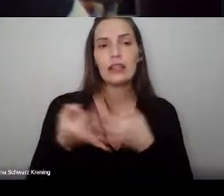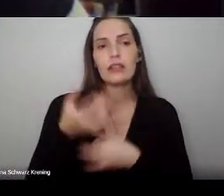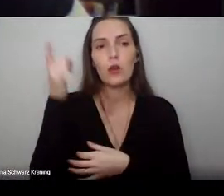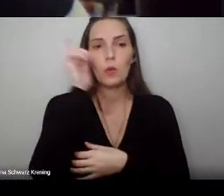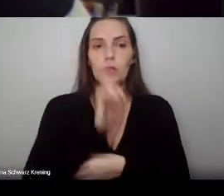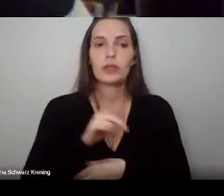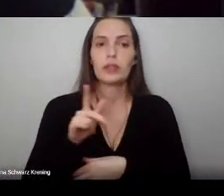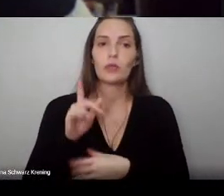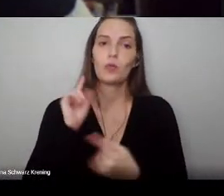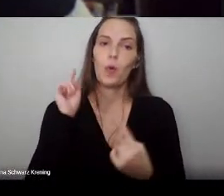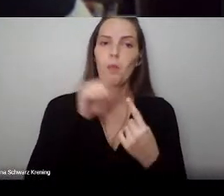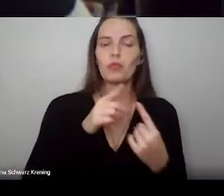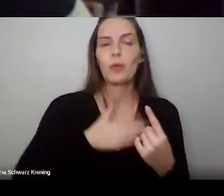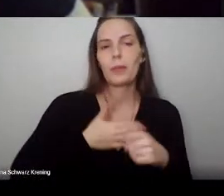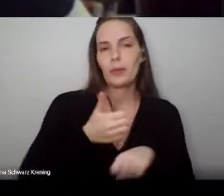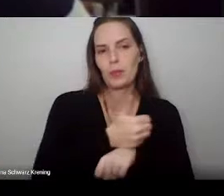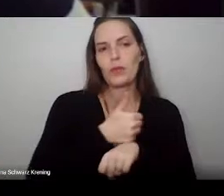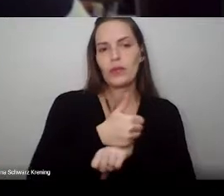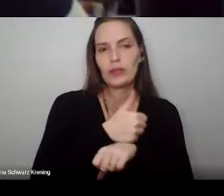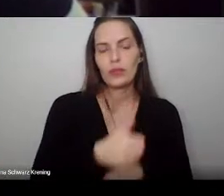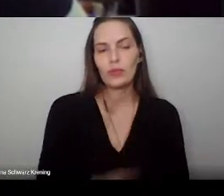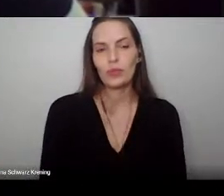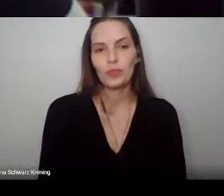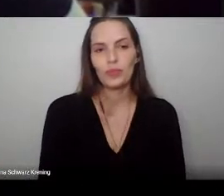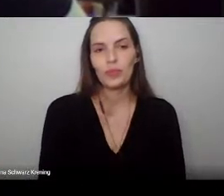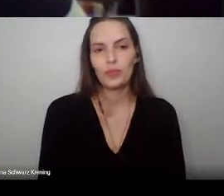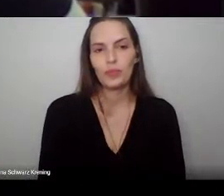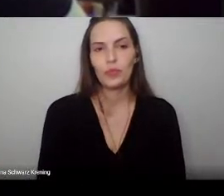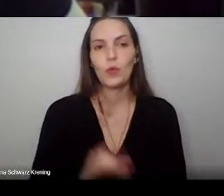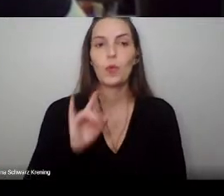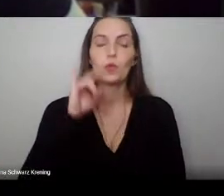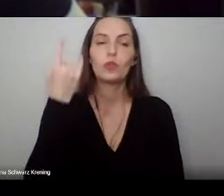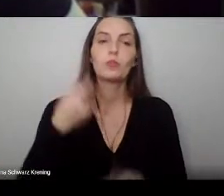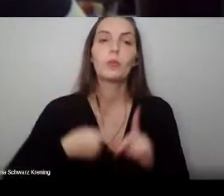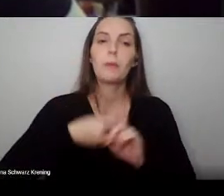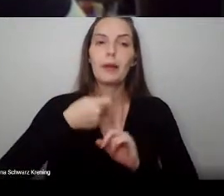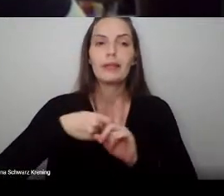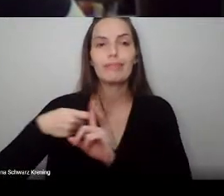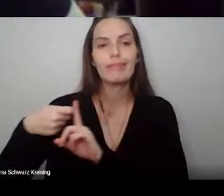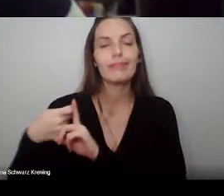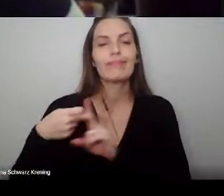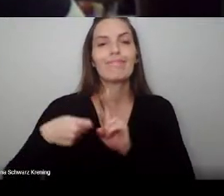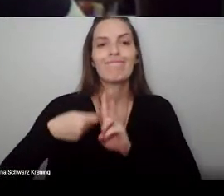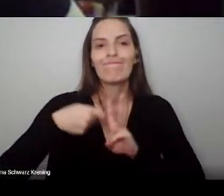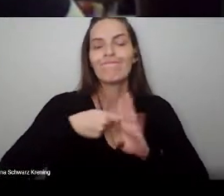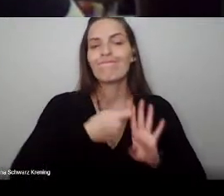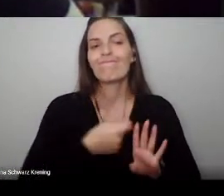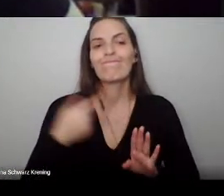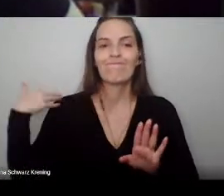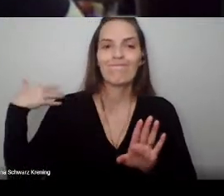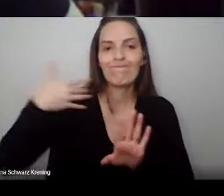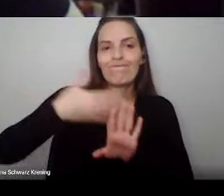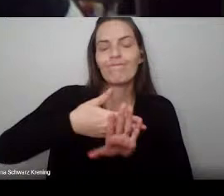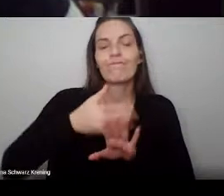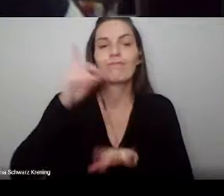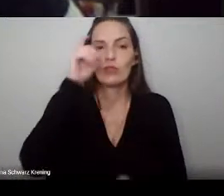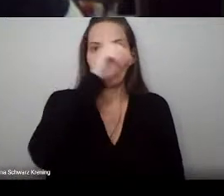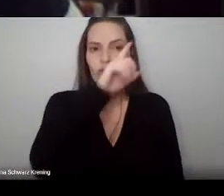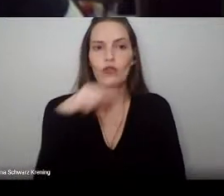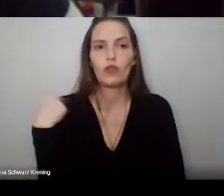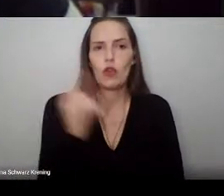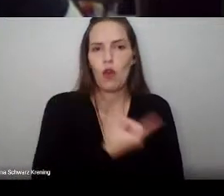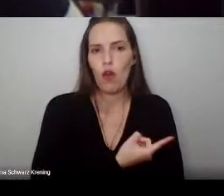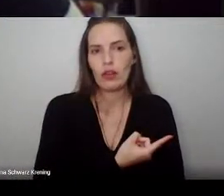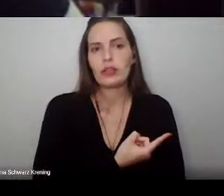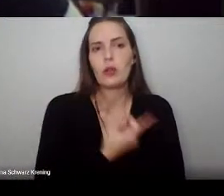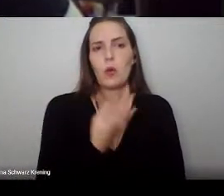Desculpe. Nesses últimos meses tão difíceis para todos nós e extremamente dolorosos para as famílias brasileiras das mais de